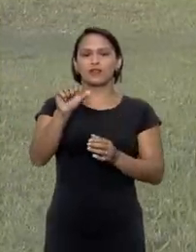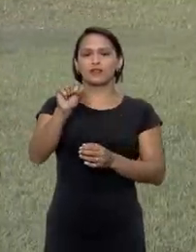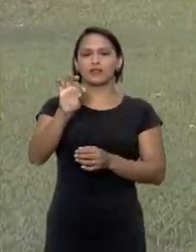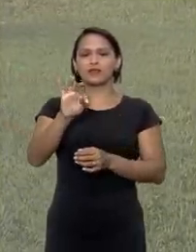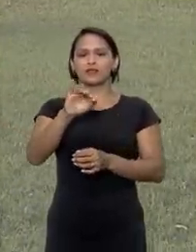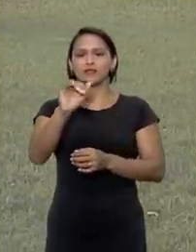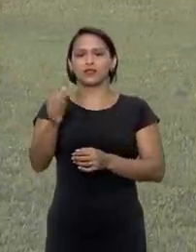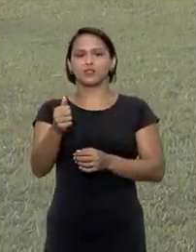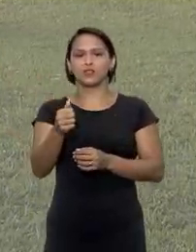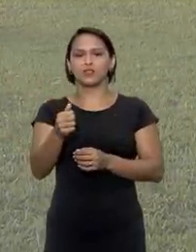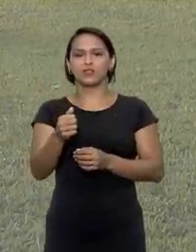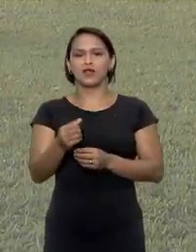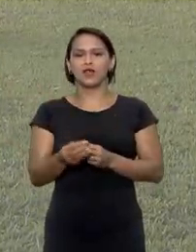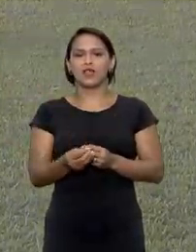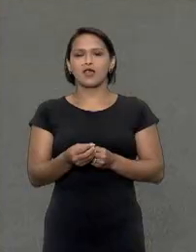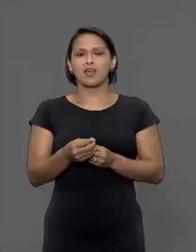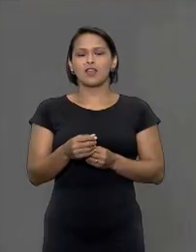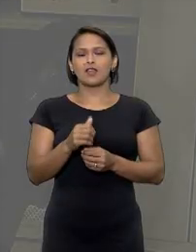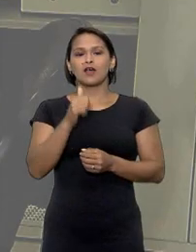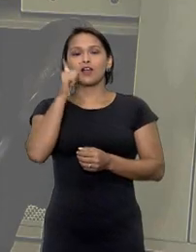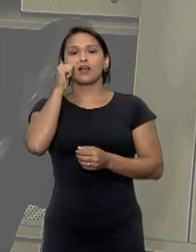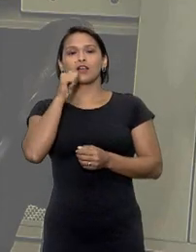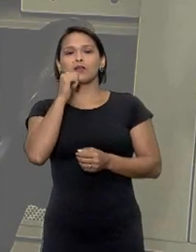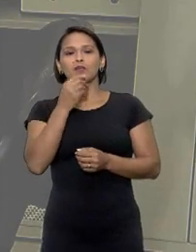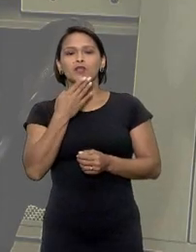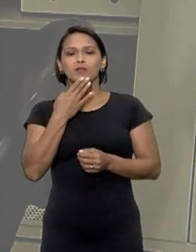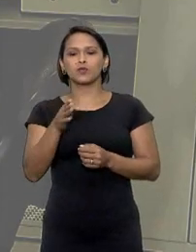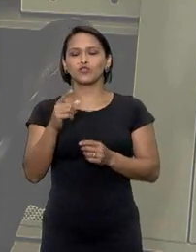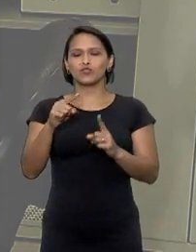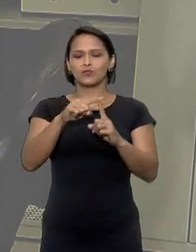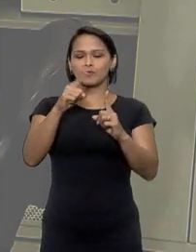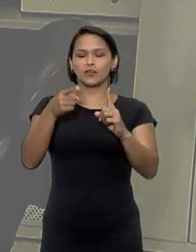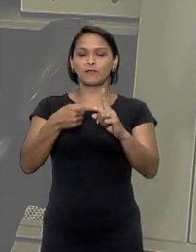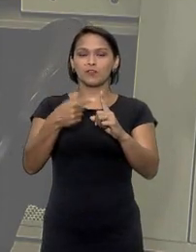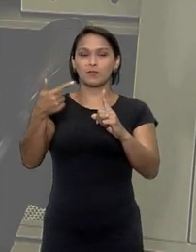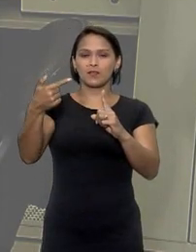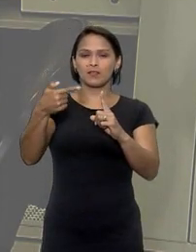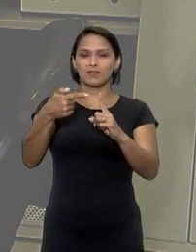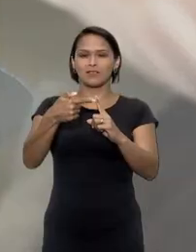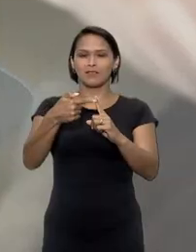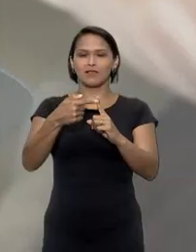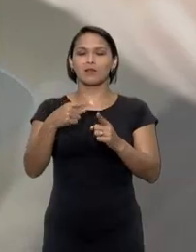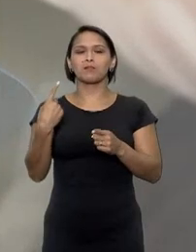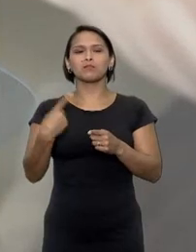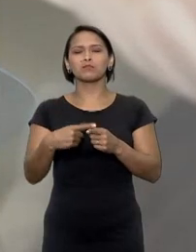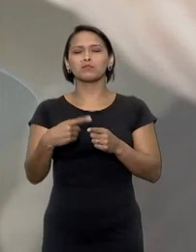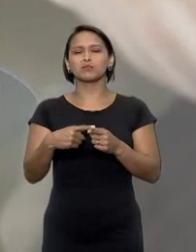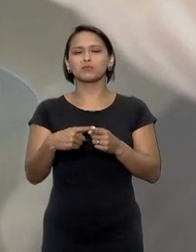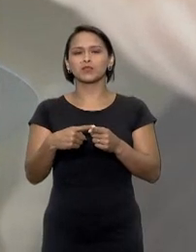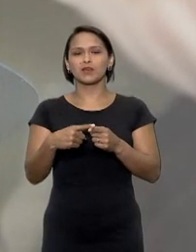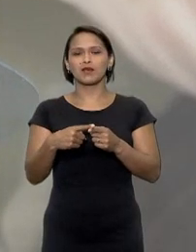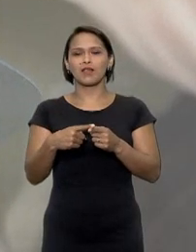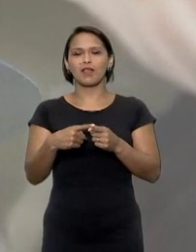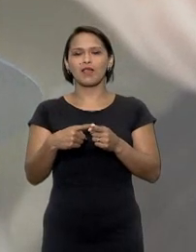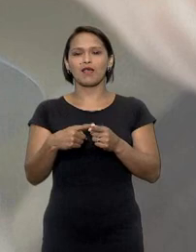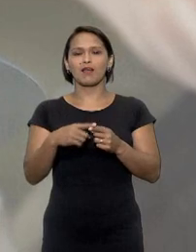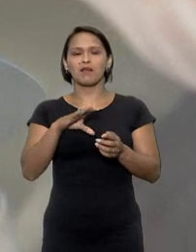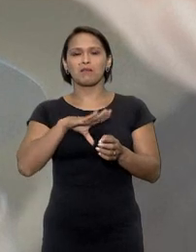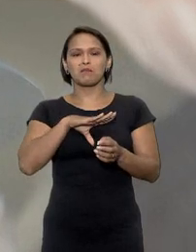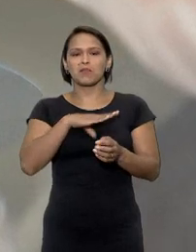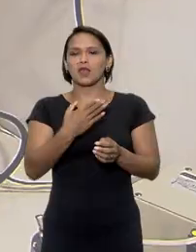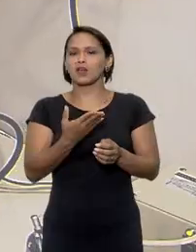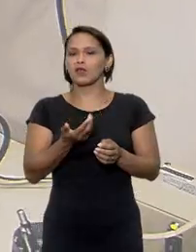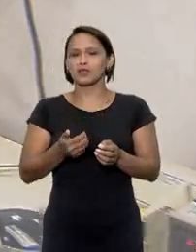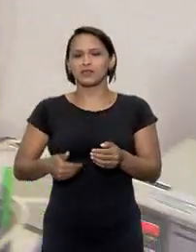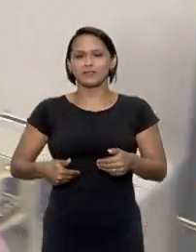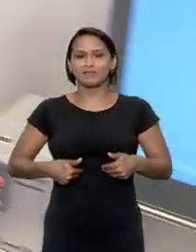beneficiária teve recomendação para fazer fertilização in vitro para engravidar porque ela tem problemas de saúde que dificultam a gestação